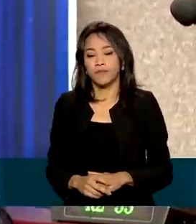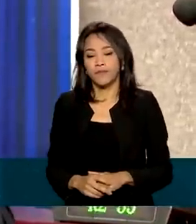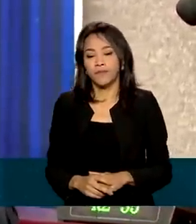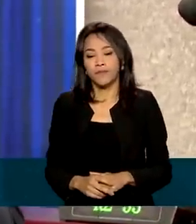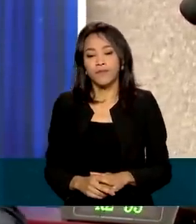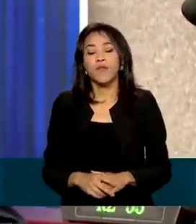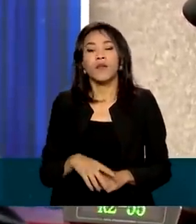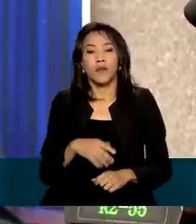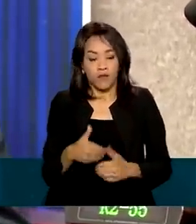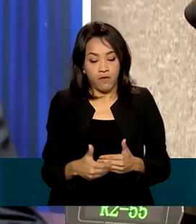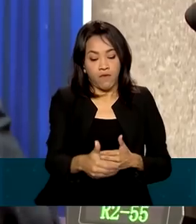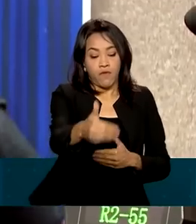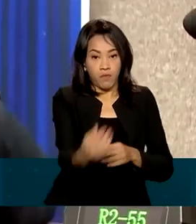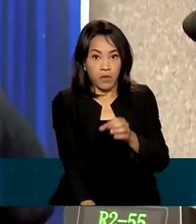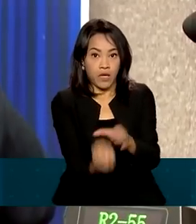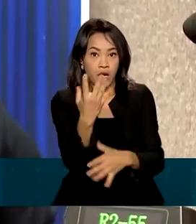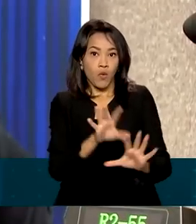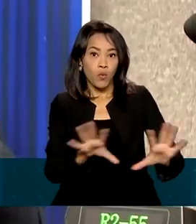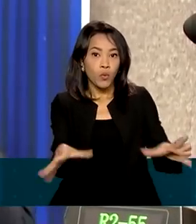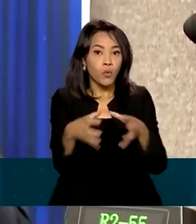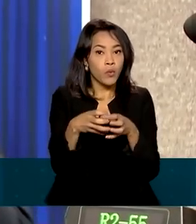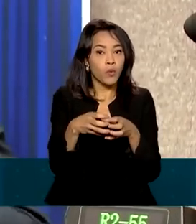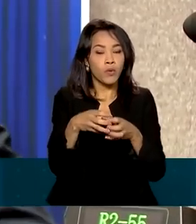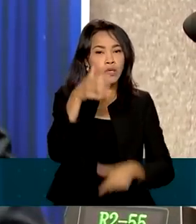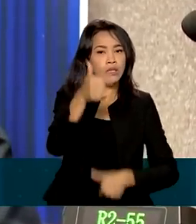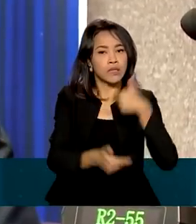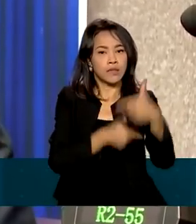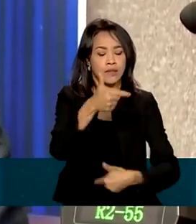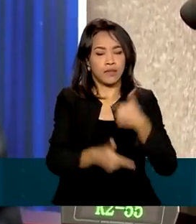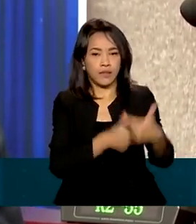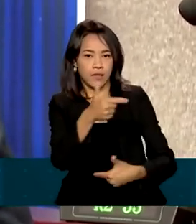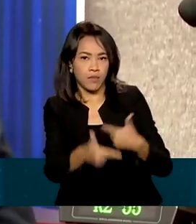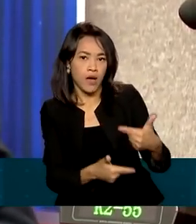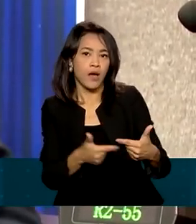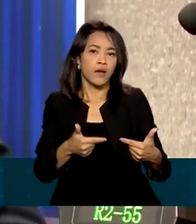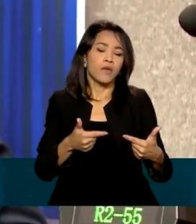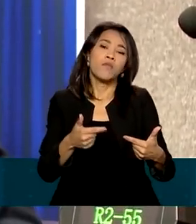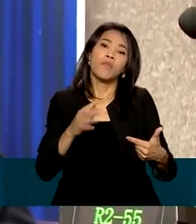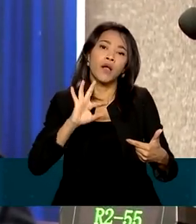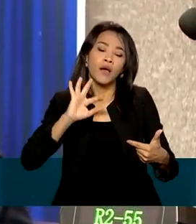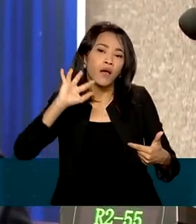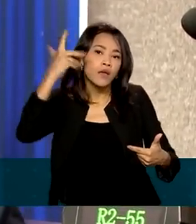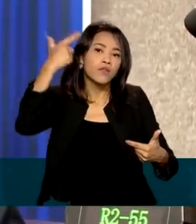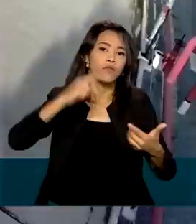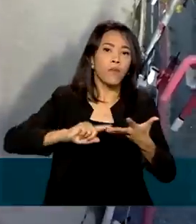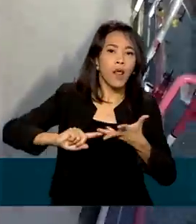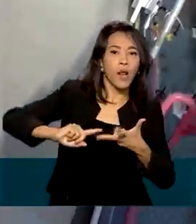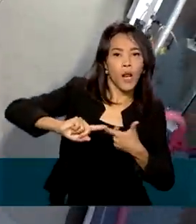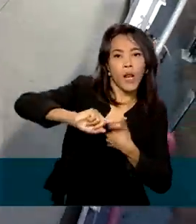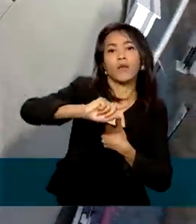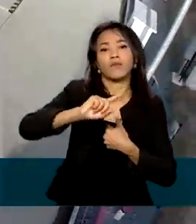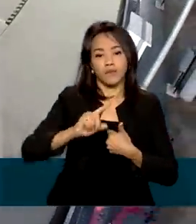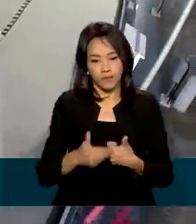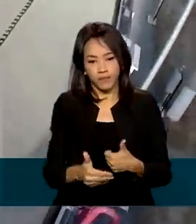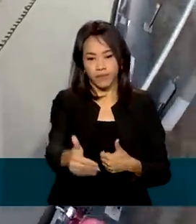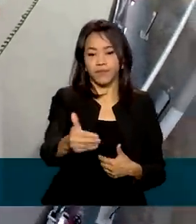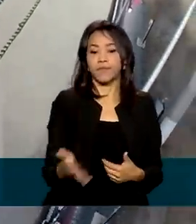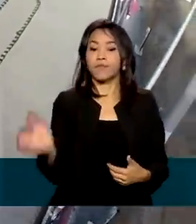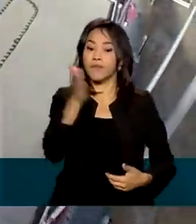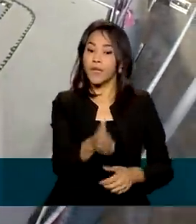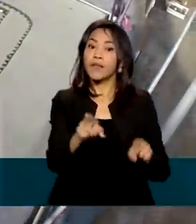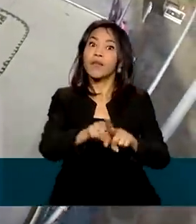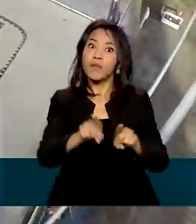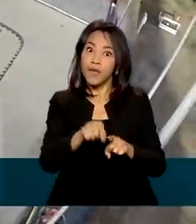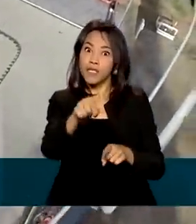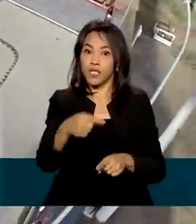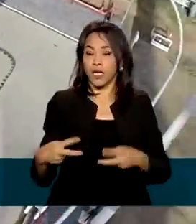Criar logo grupos de trabalho e as soluções começarem a aparecer. Também ressaltou a possibilidade